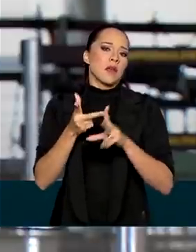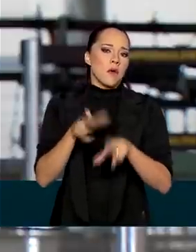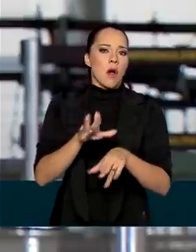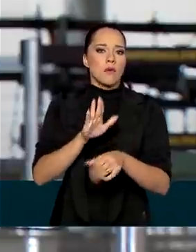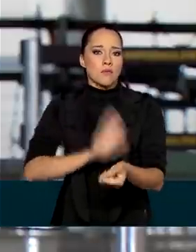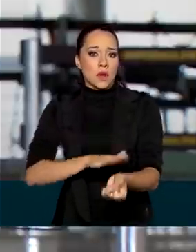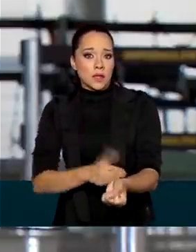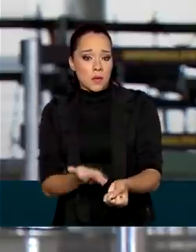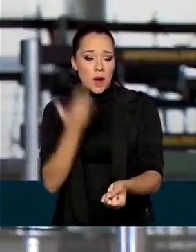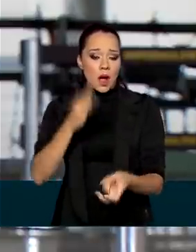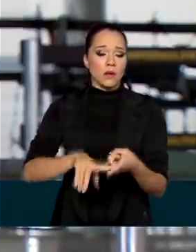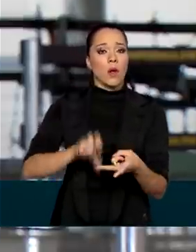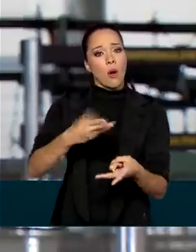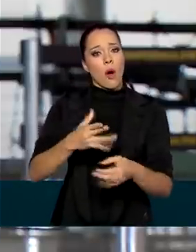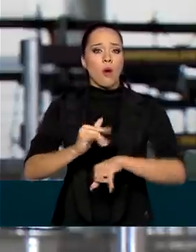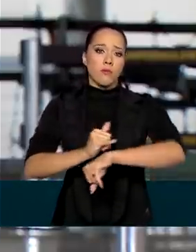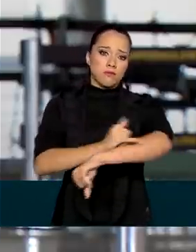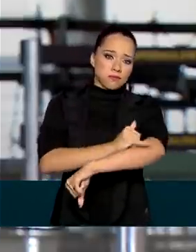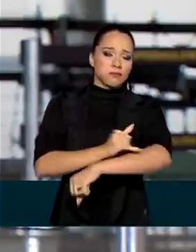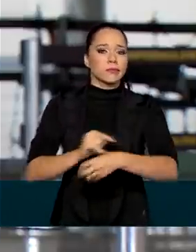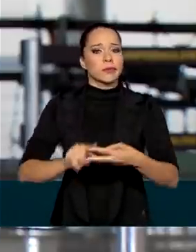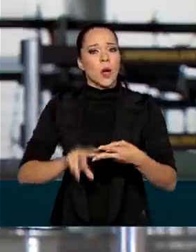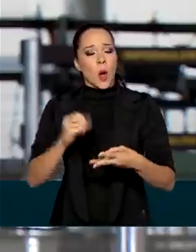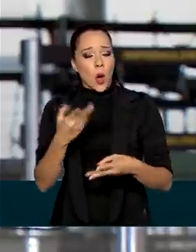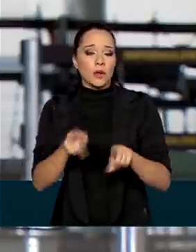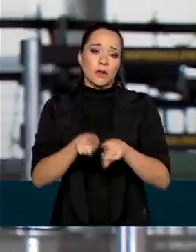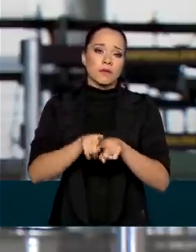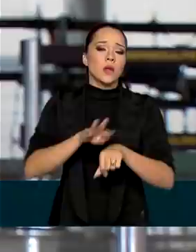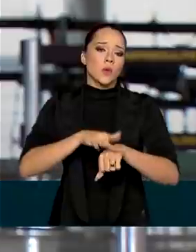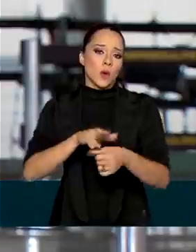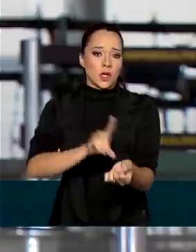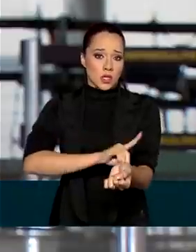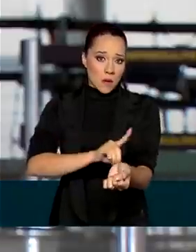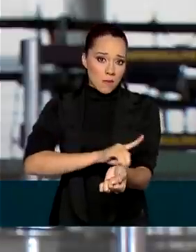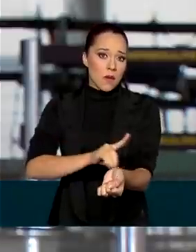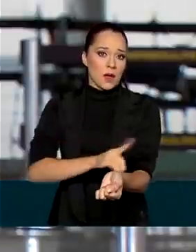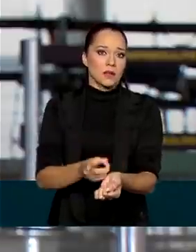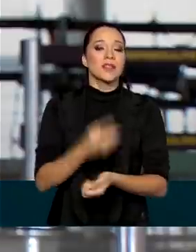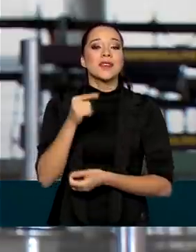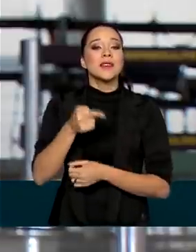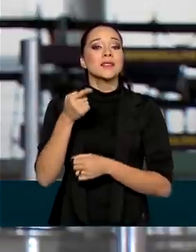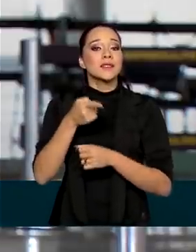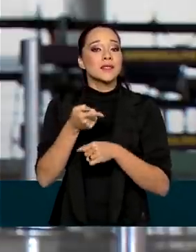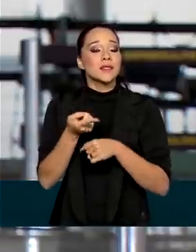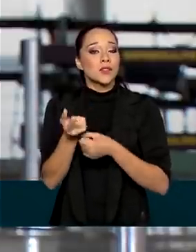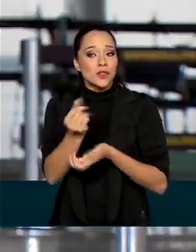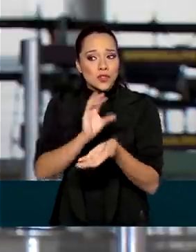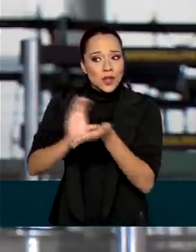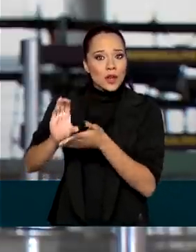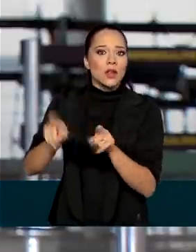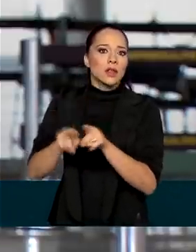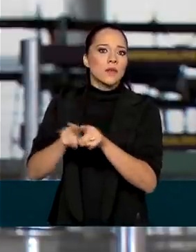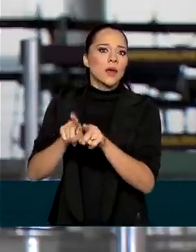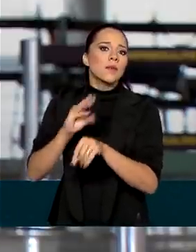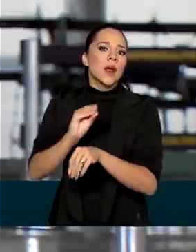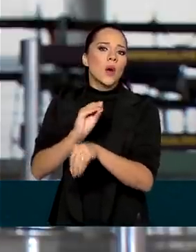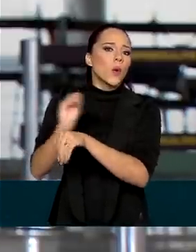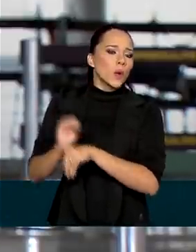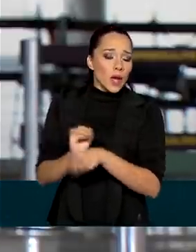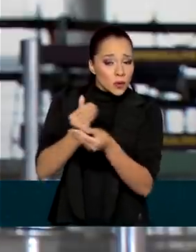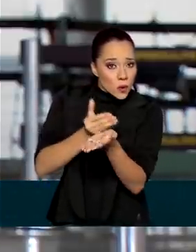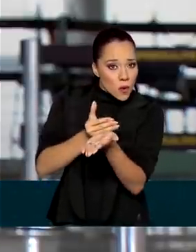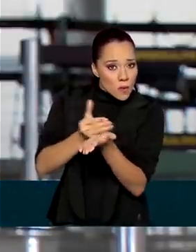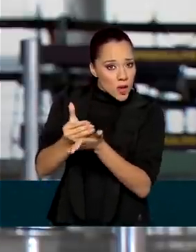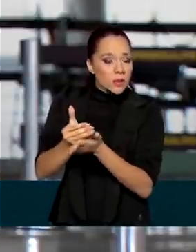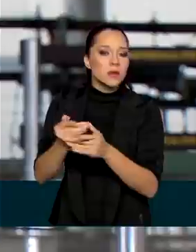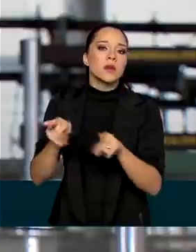hipertensos, obesos e também com diabetes. E esse recurso também será direcionado aos cuidados precoces